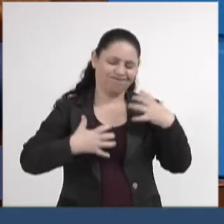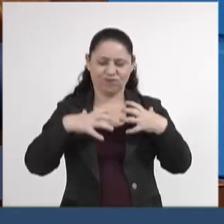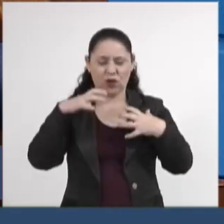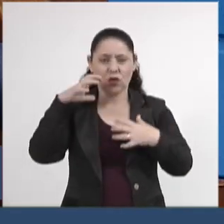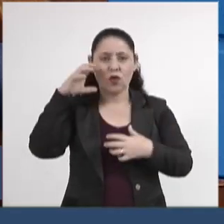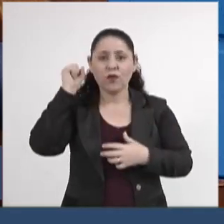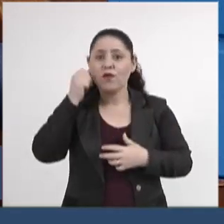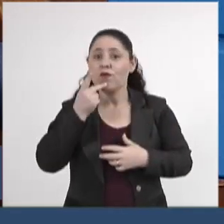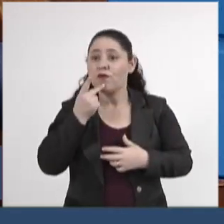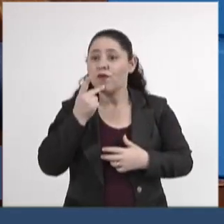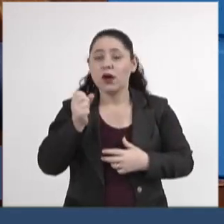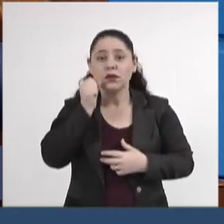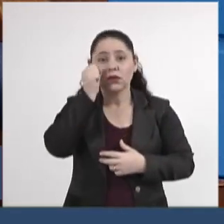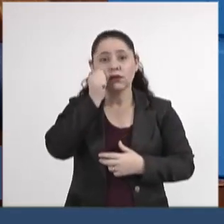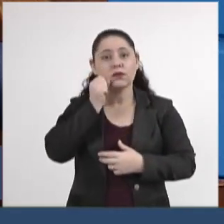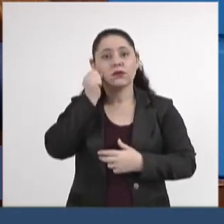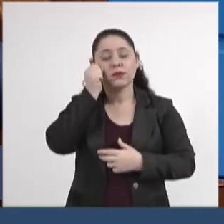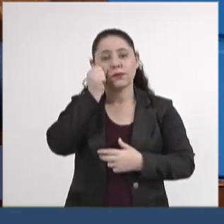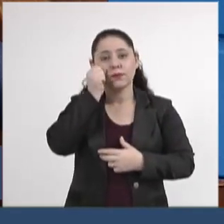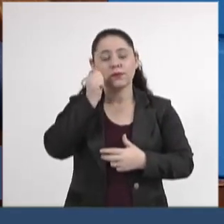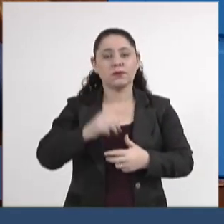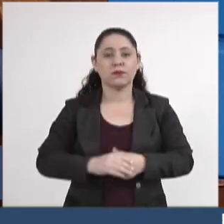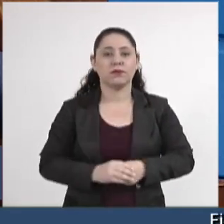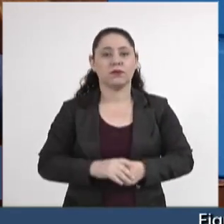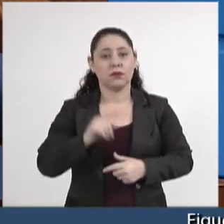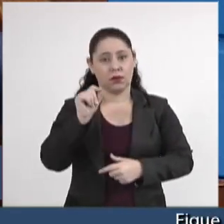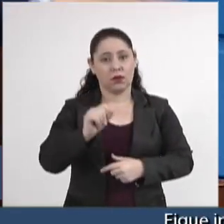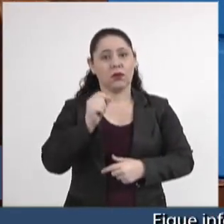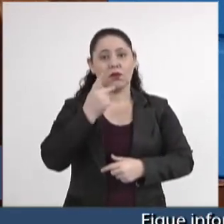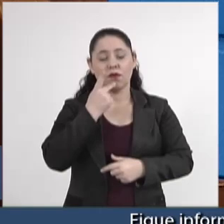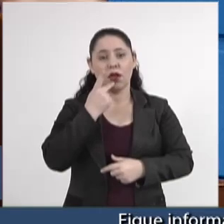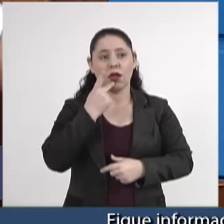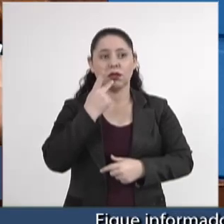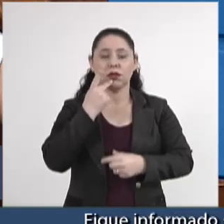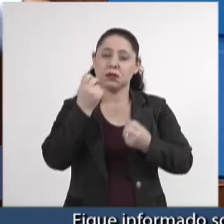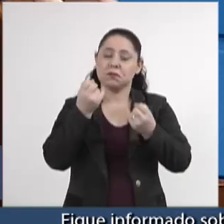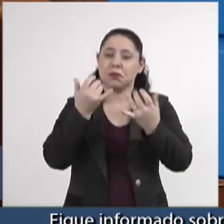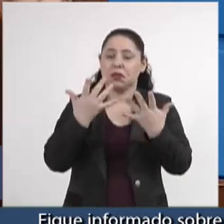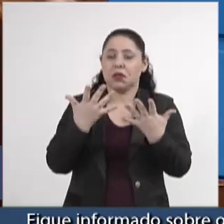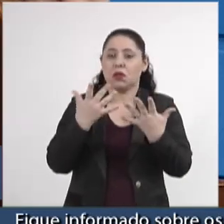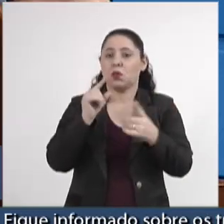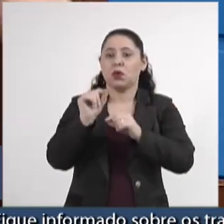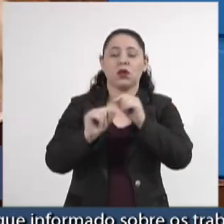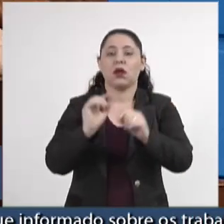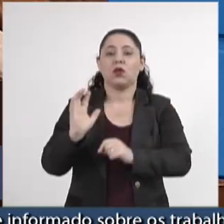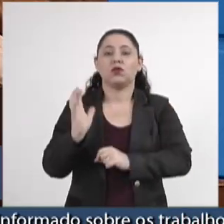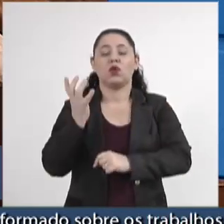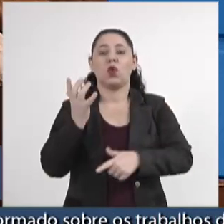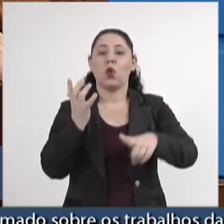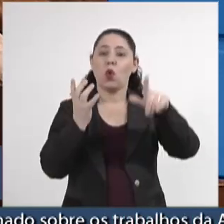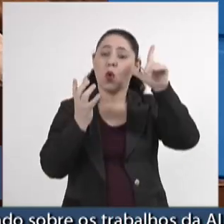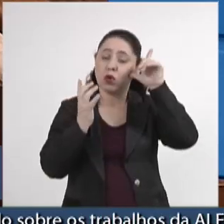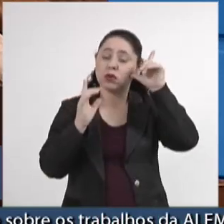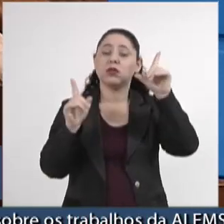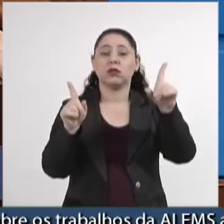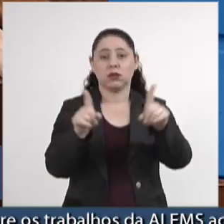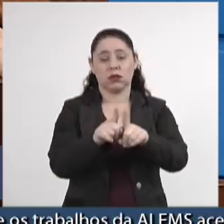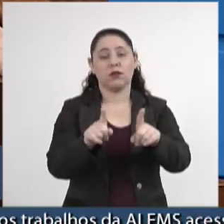ouvir a fala do senador que estava comentando o fato que, inclusive, ontem foi